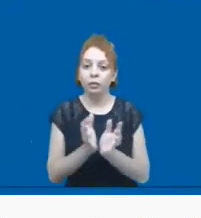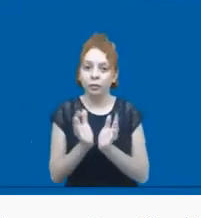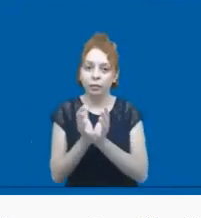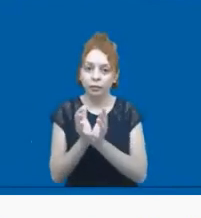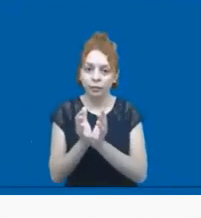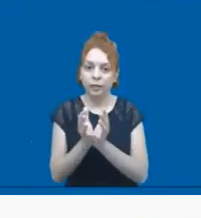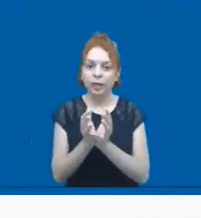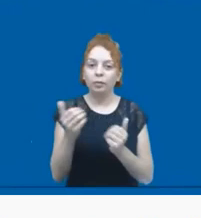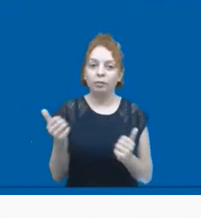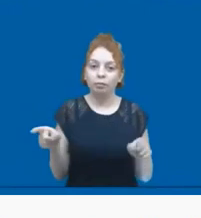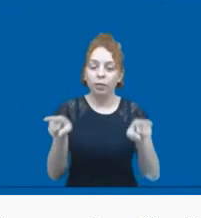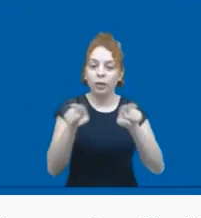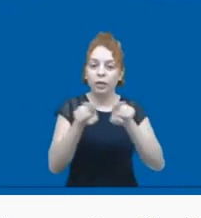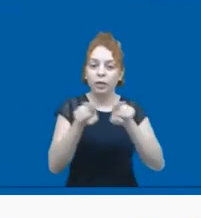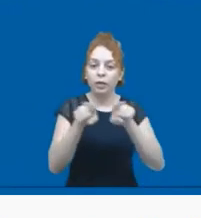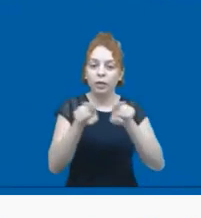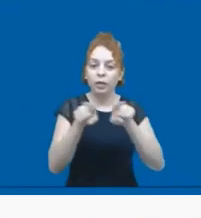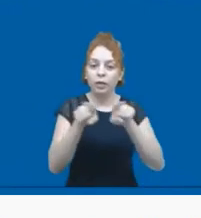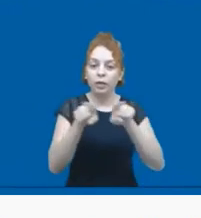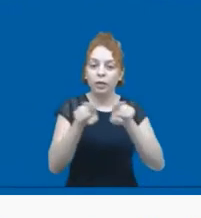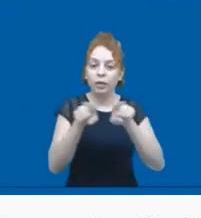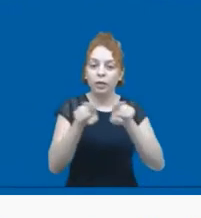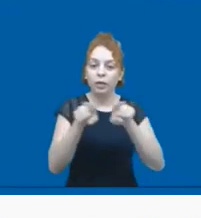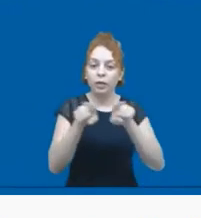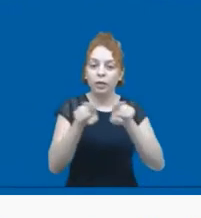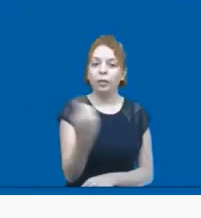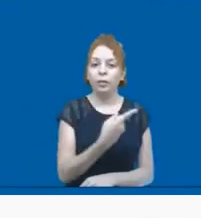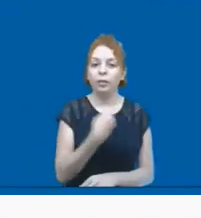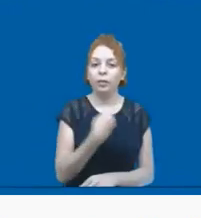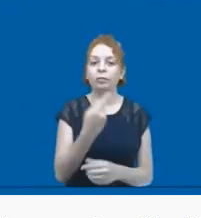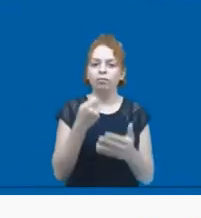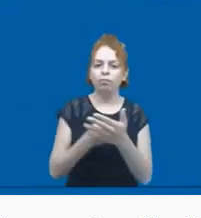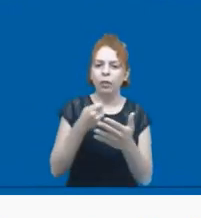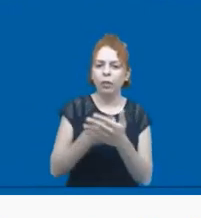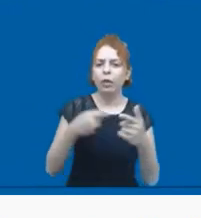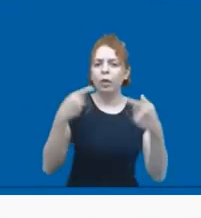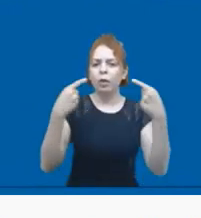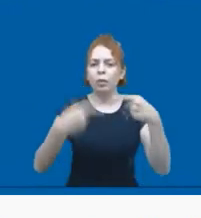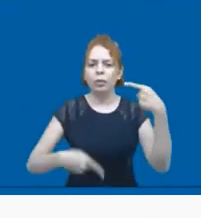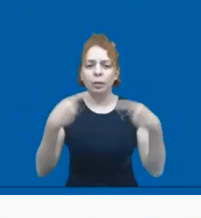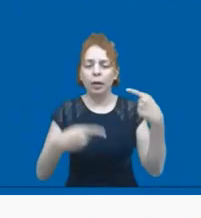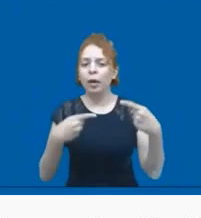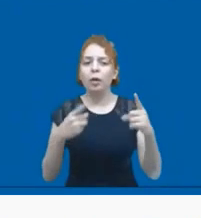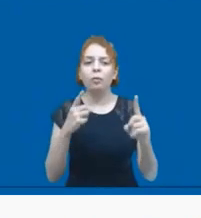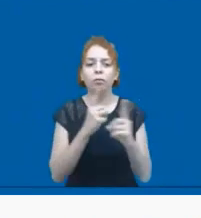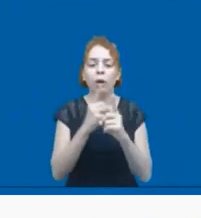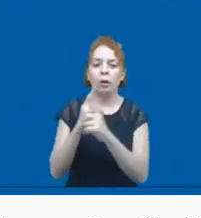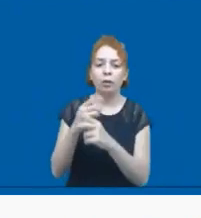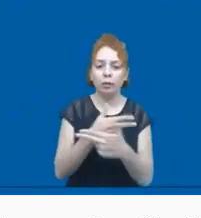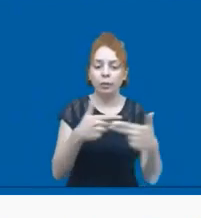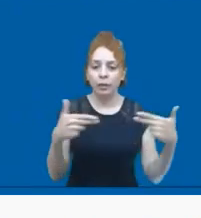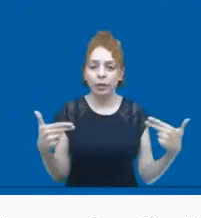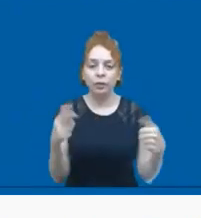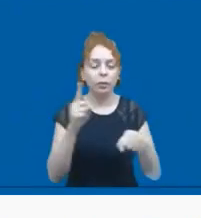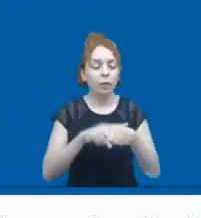certeza, renderá muitos bons frutos para que a gente possa promover outros debates, outros encontros, outros momentos como esse,